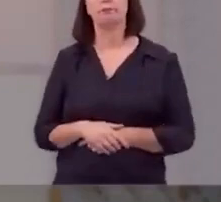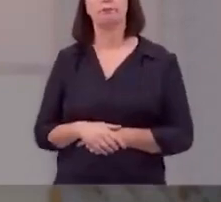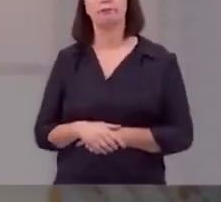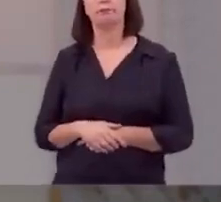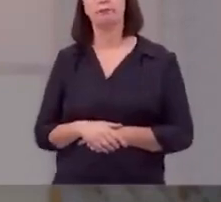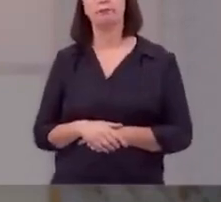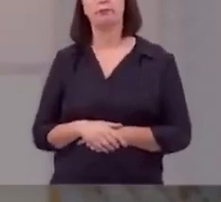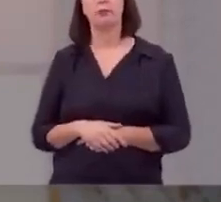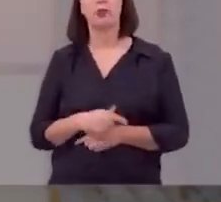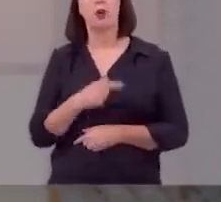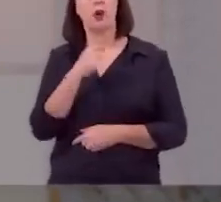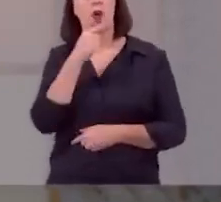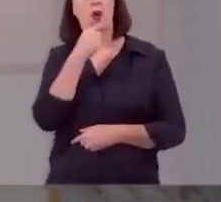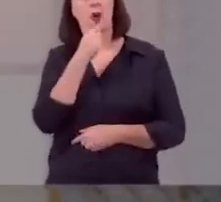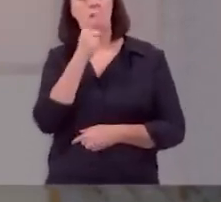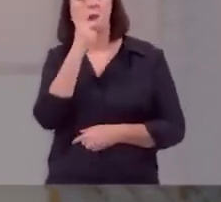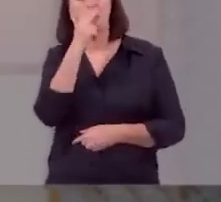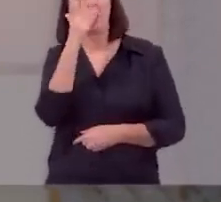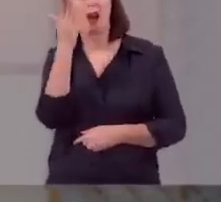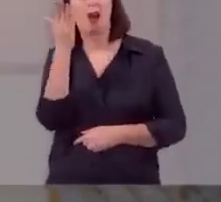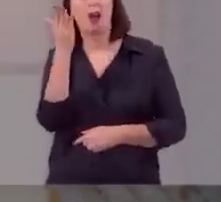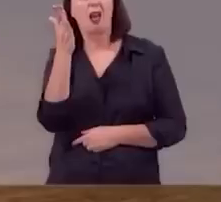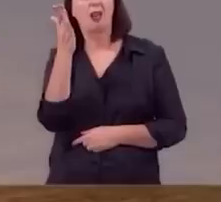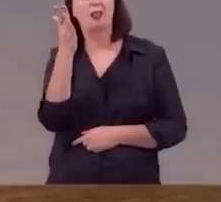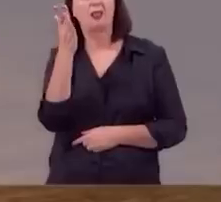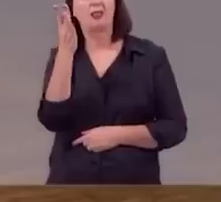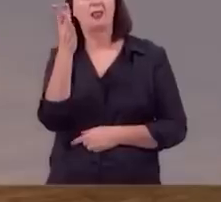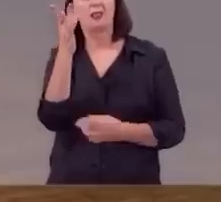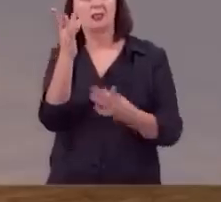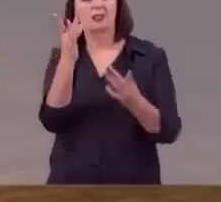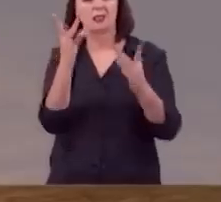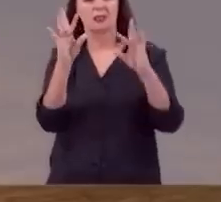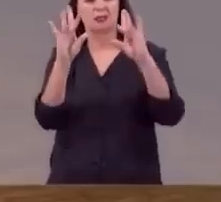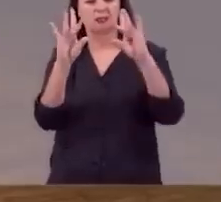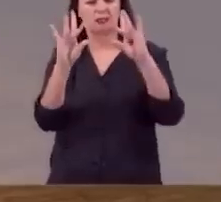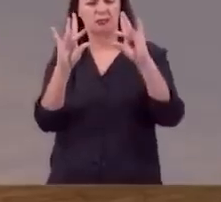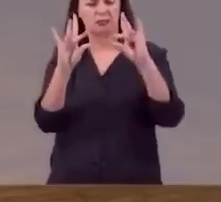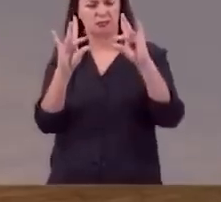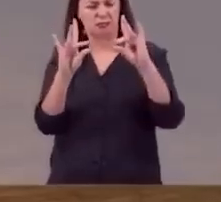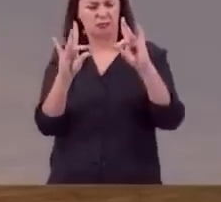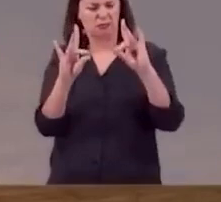esse homem foi reduzido a uma situação de